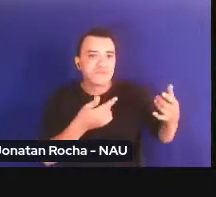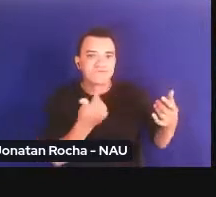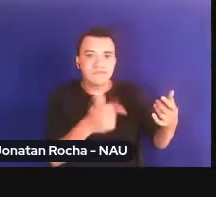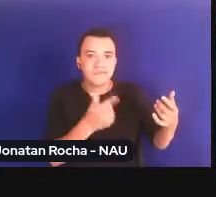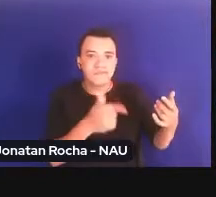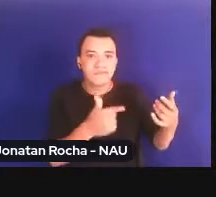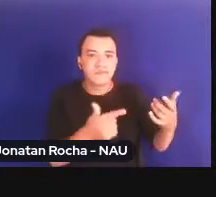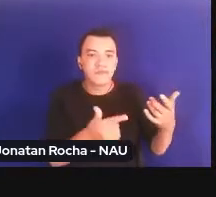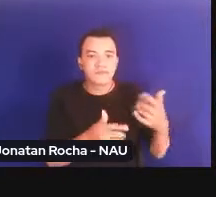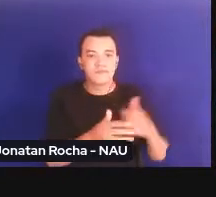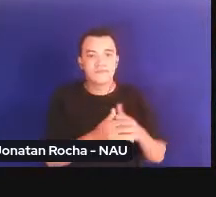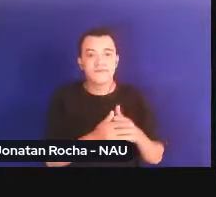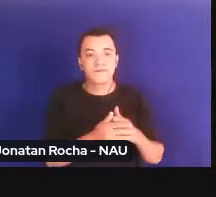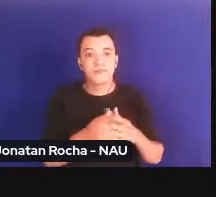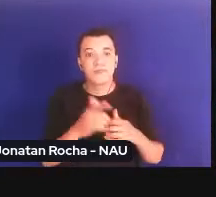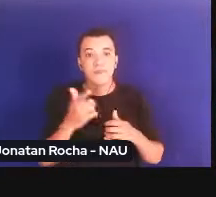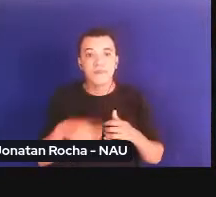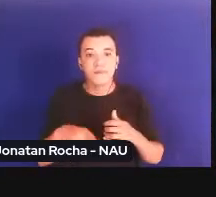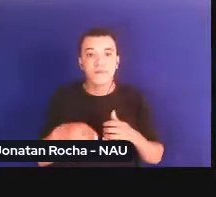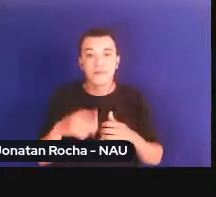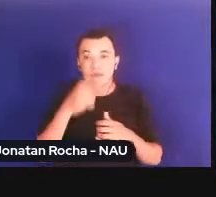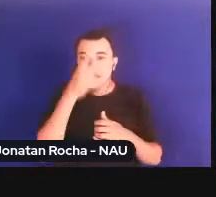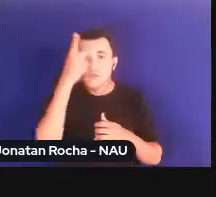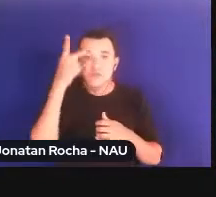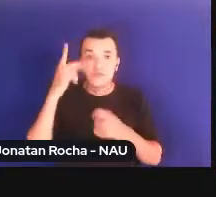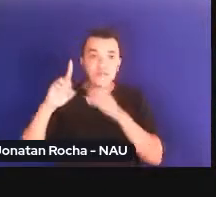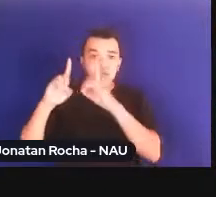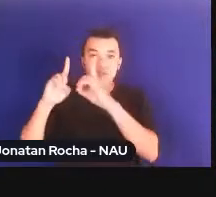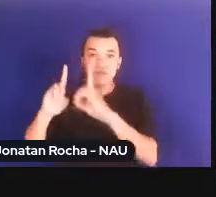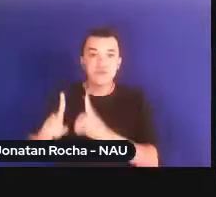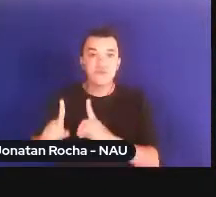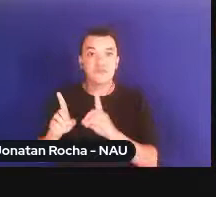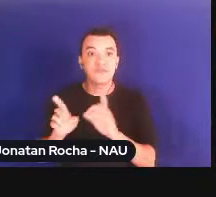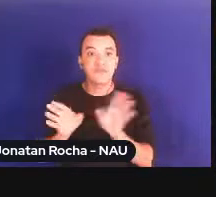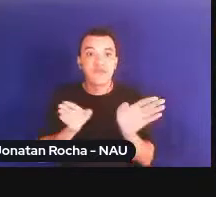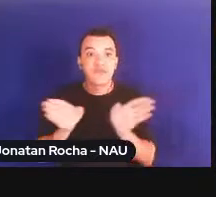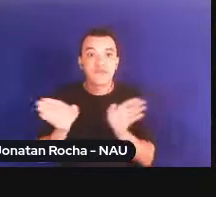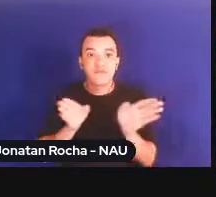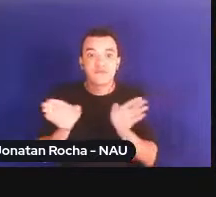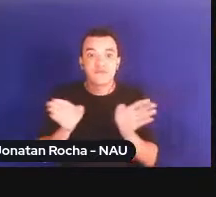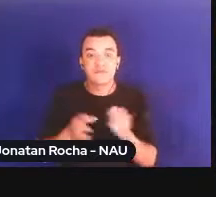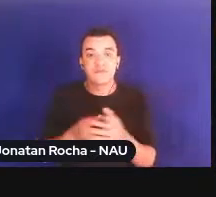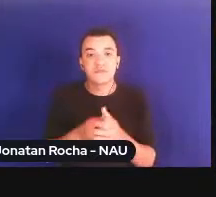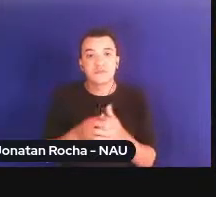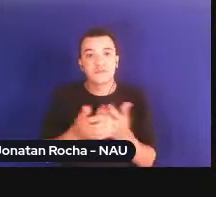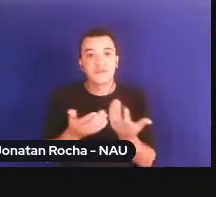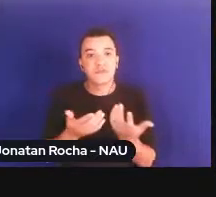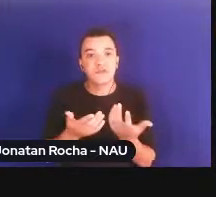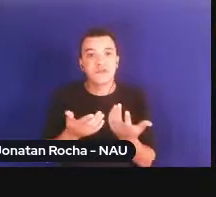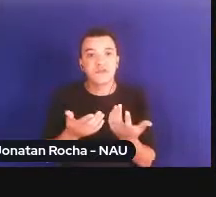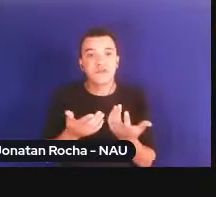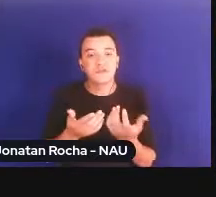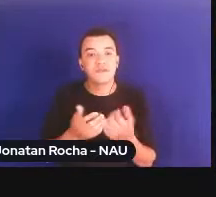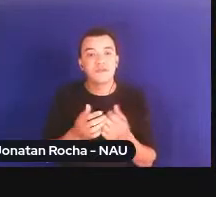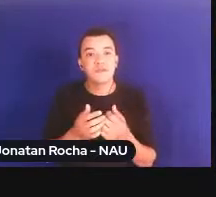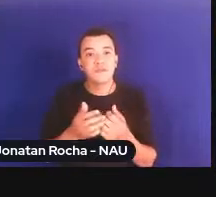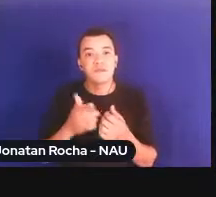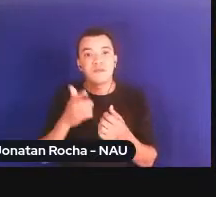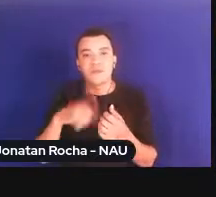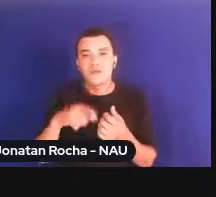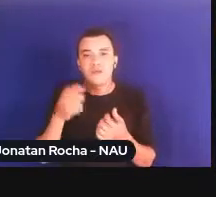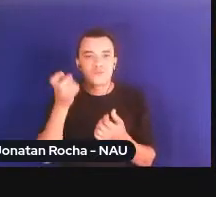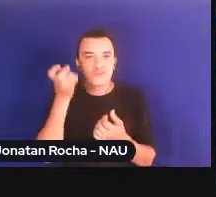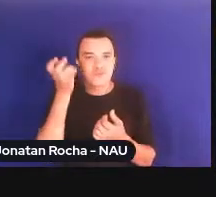deficiência que discute a acessibilidade e sustentabilidade a ideia de culturalmente diverso